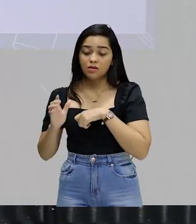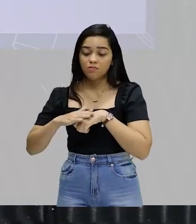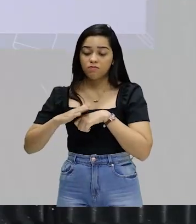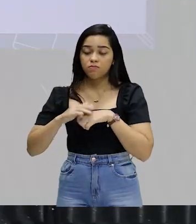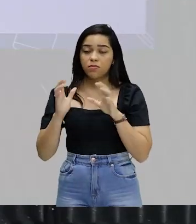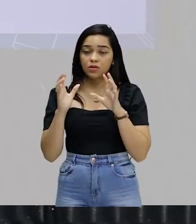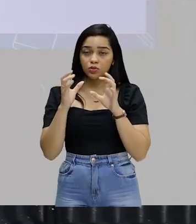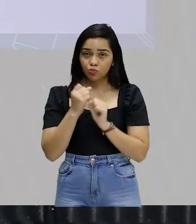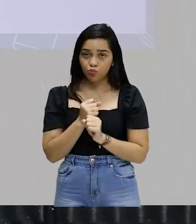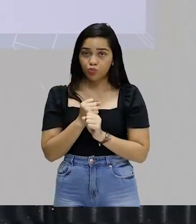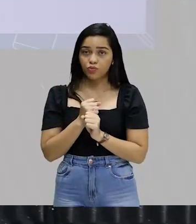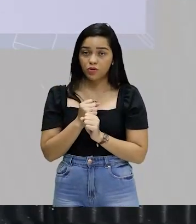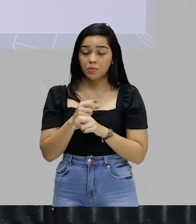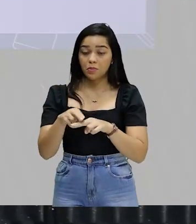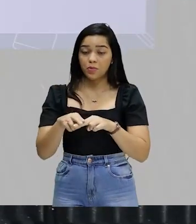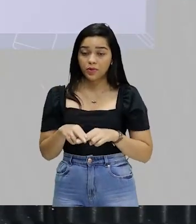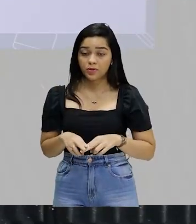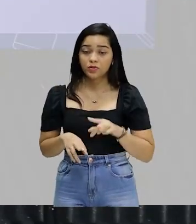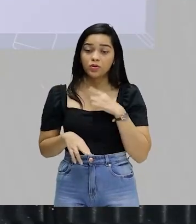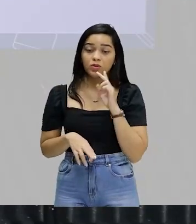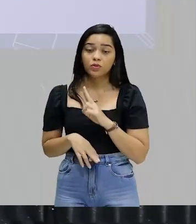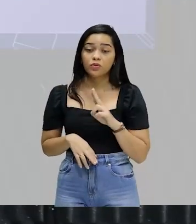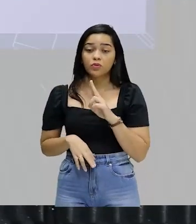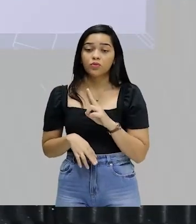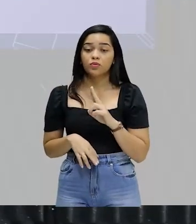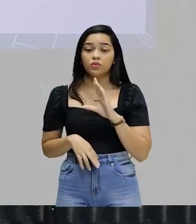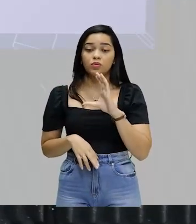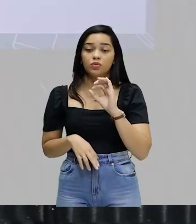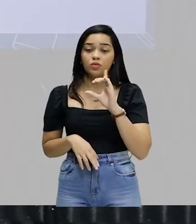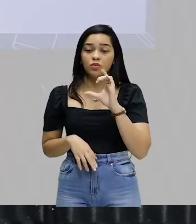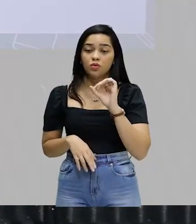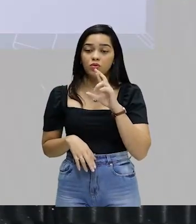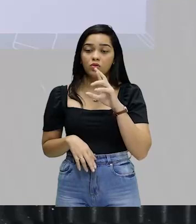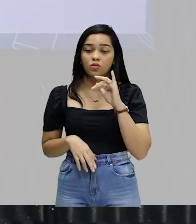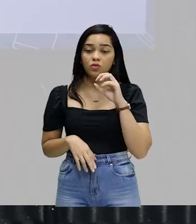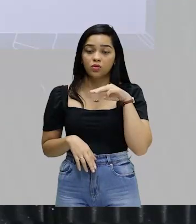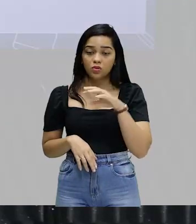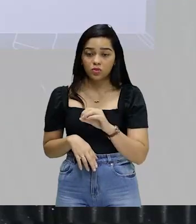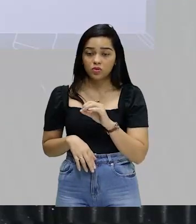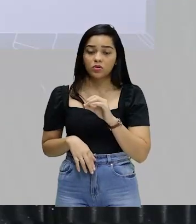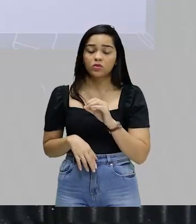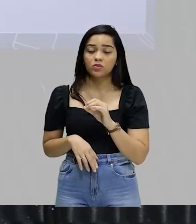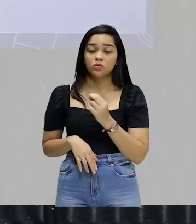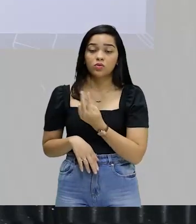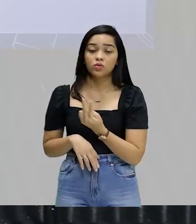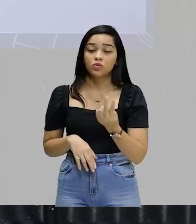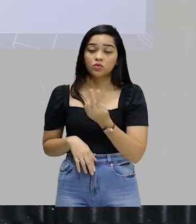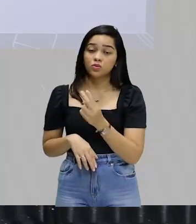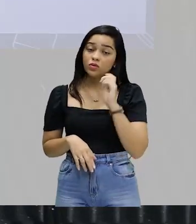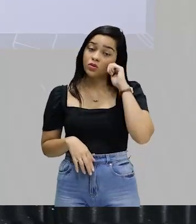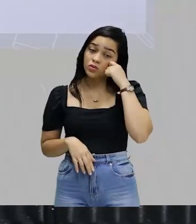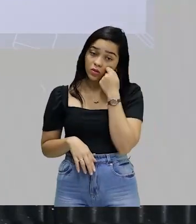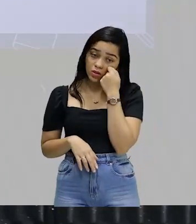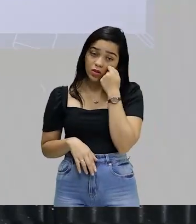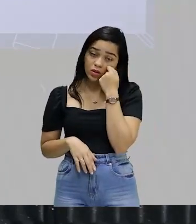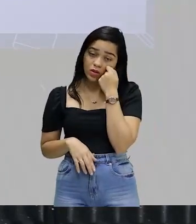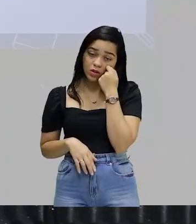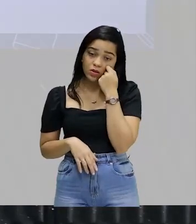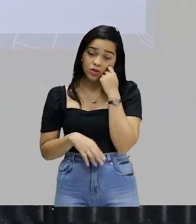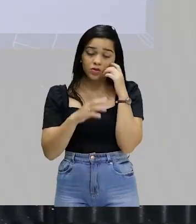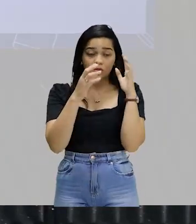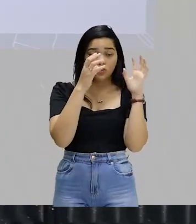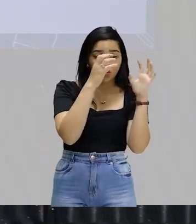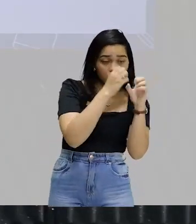mais escura. Por isso que a gente usa a expressão colorismo. Os dois são negros, tanto quem tratou com